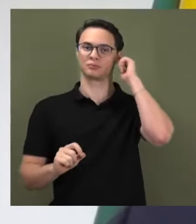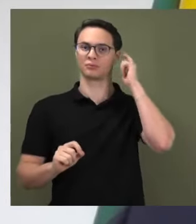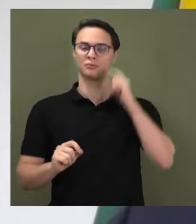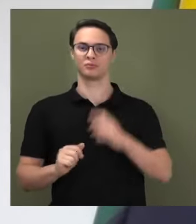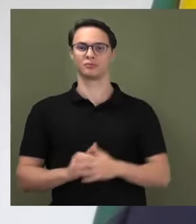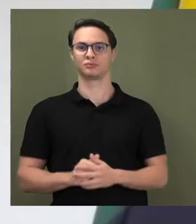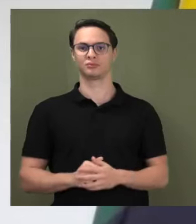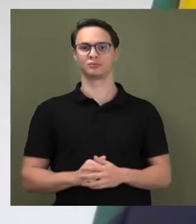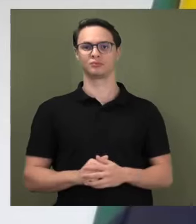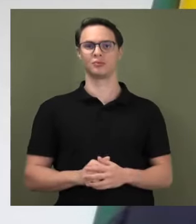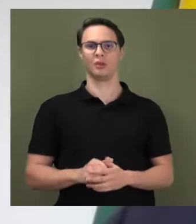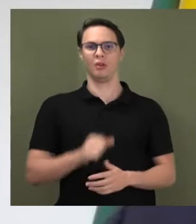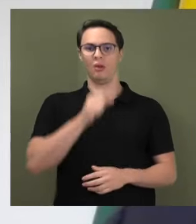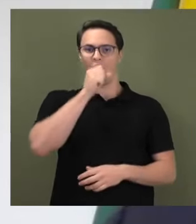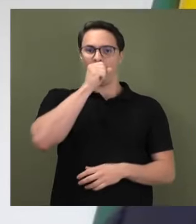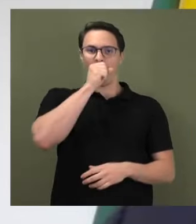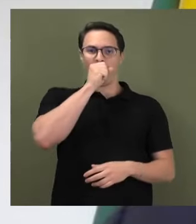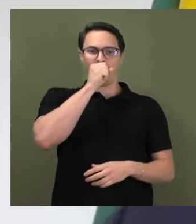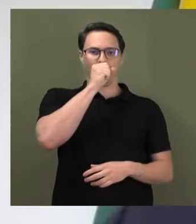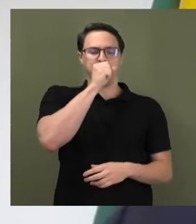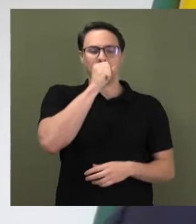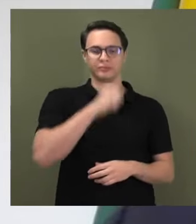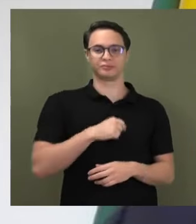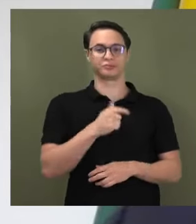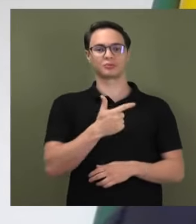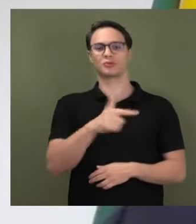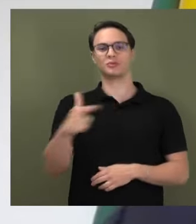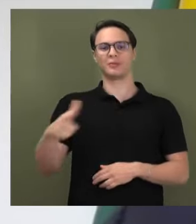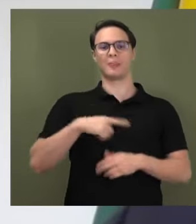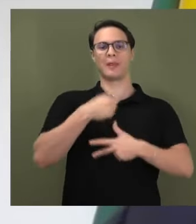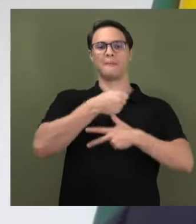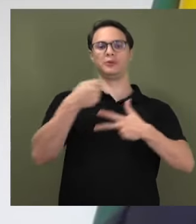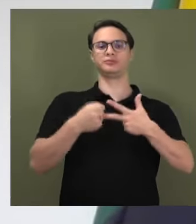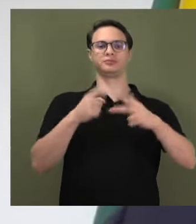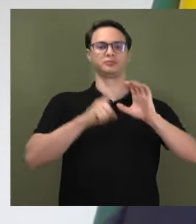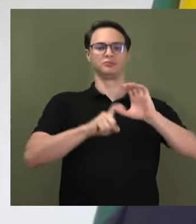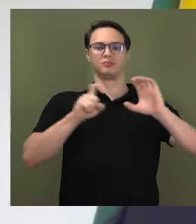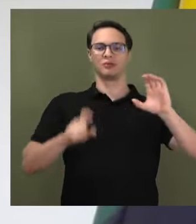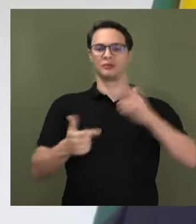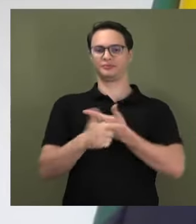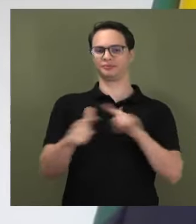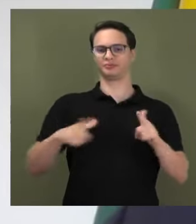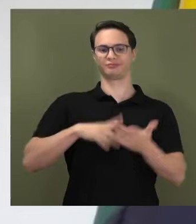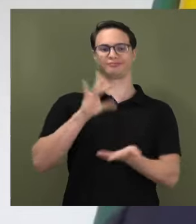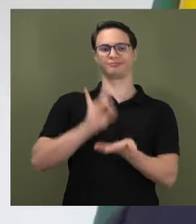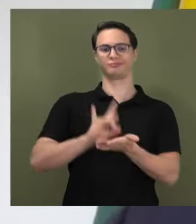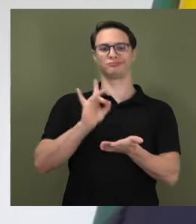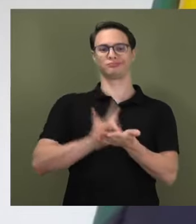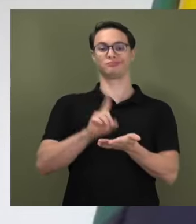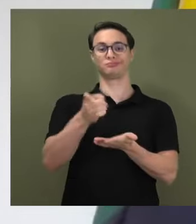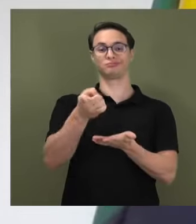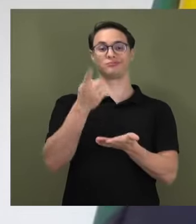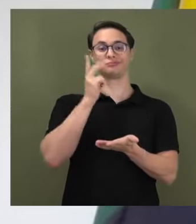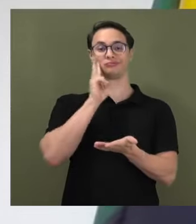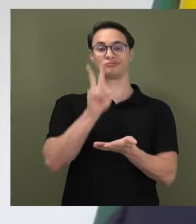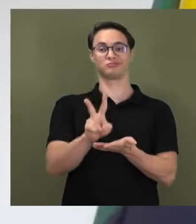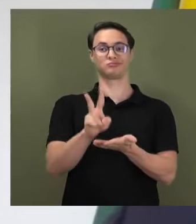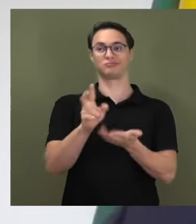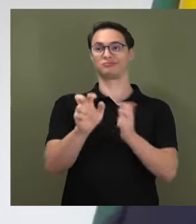existe a menor independência entre os poderes da República no Brasil. A verdade está muito na cara, está muito